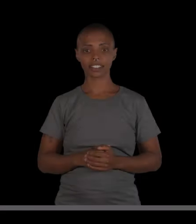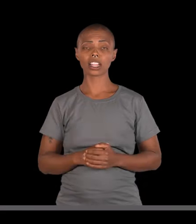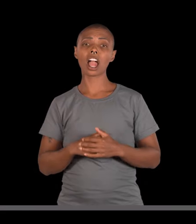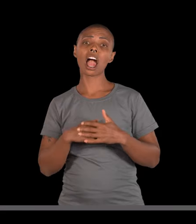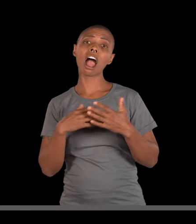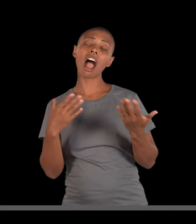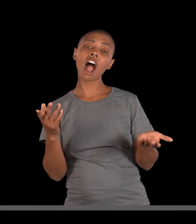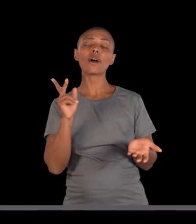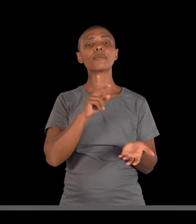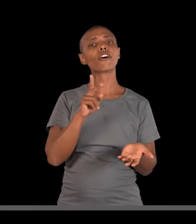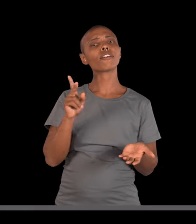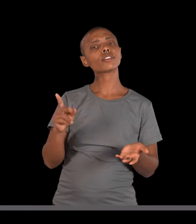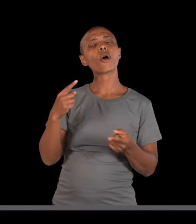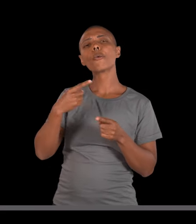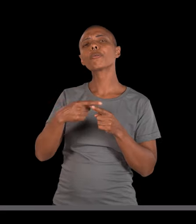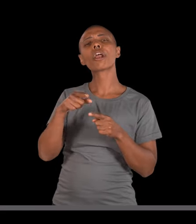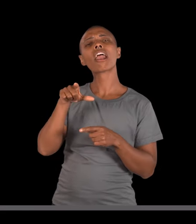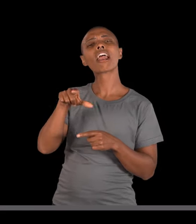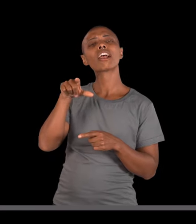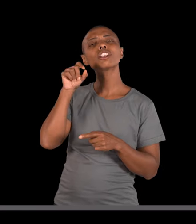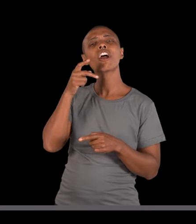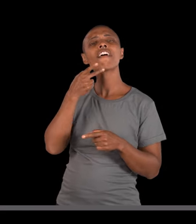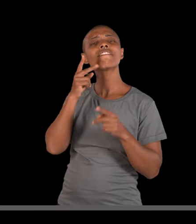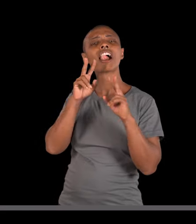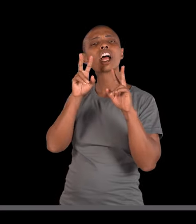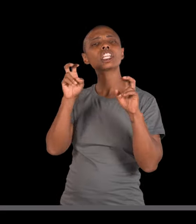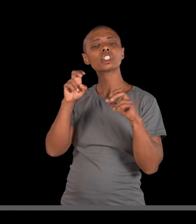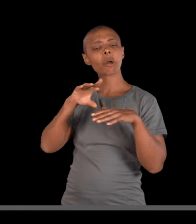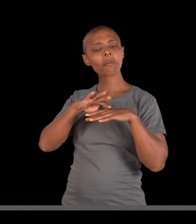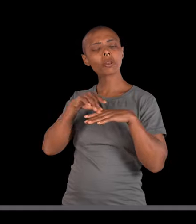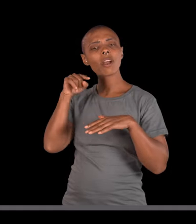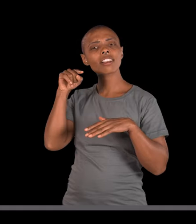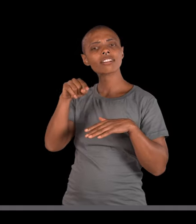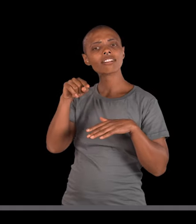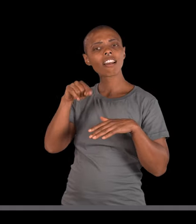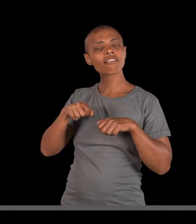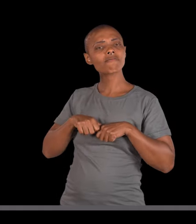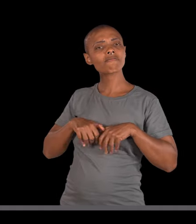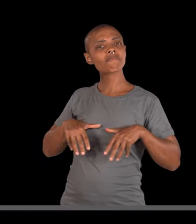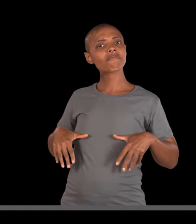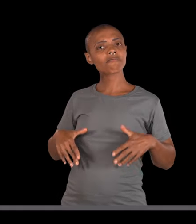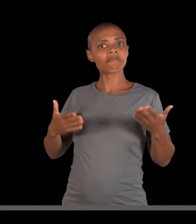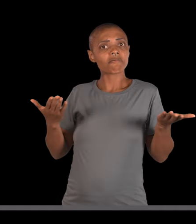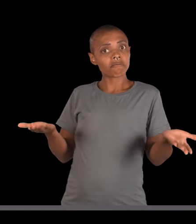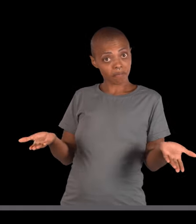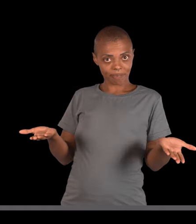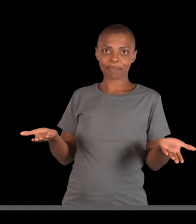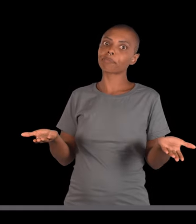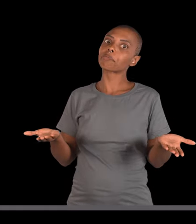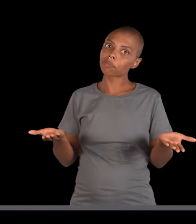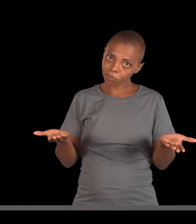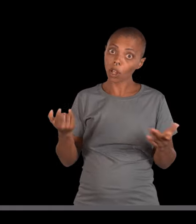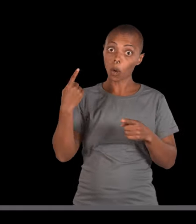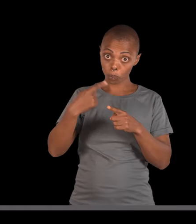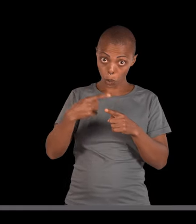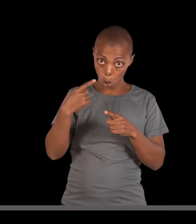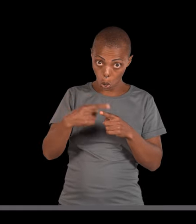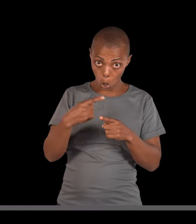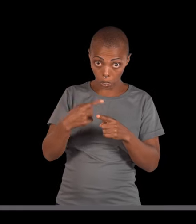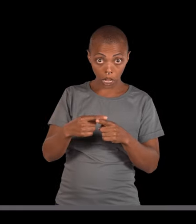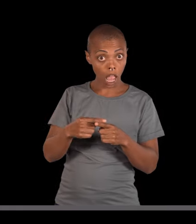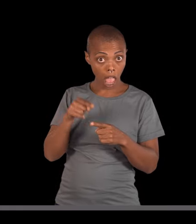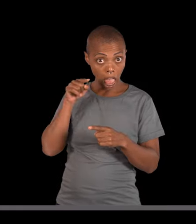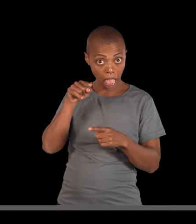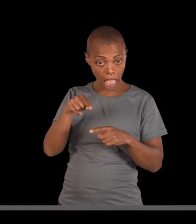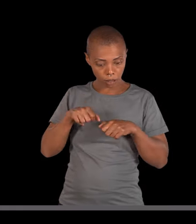Mas, Jubi e Jubão, por que você escolheu falar sobre a fibrose cística nesta videoaula? Basicamente